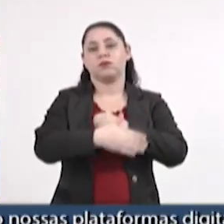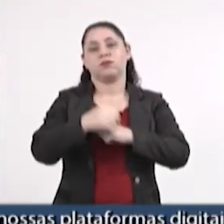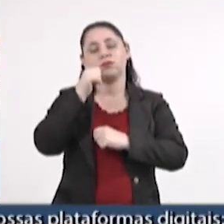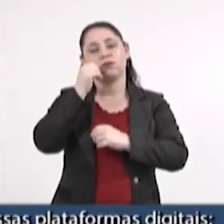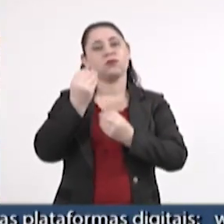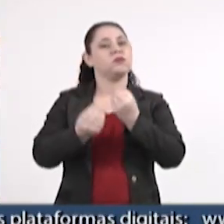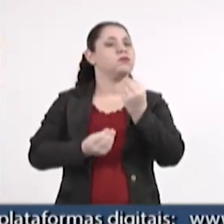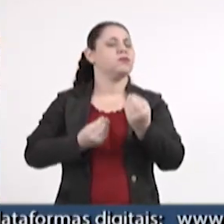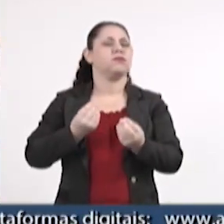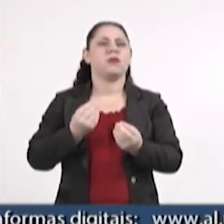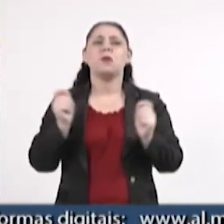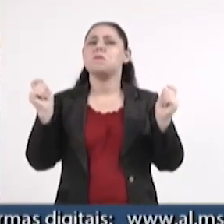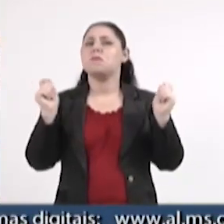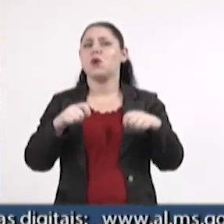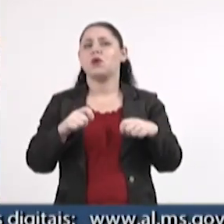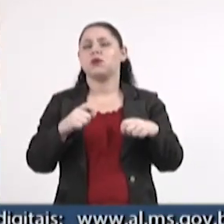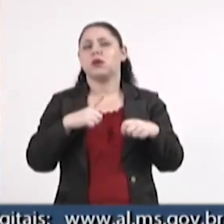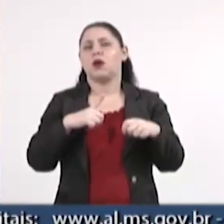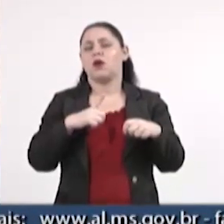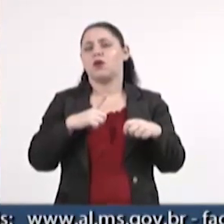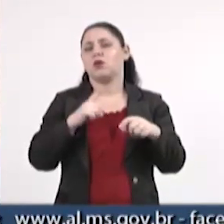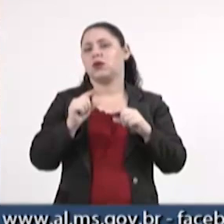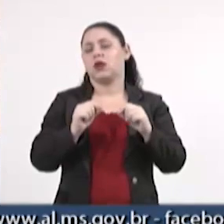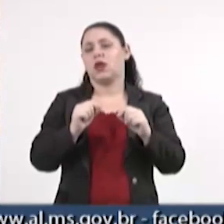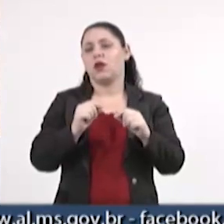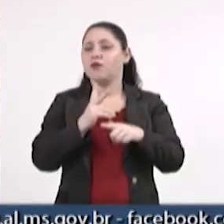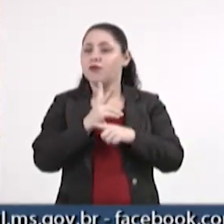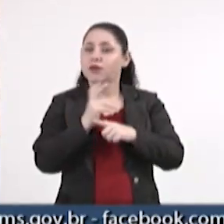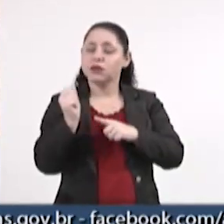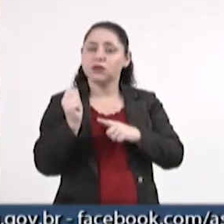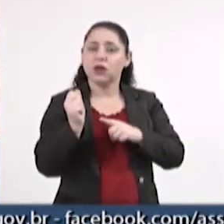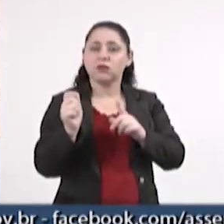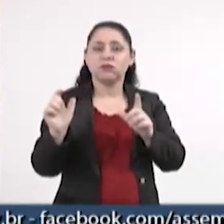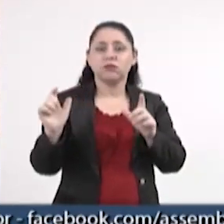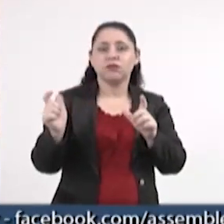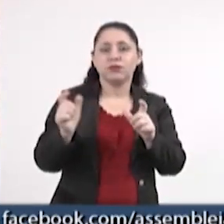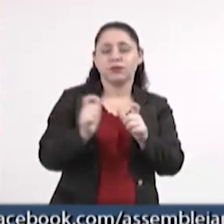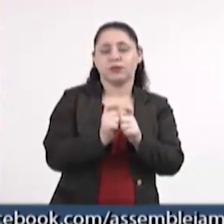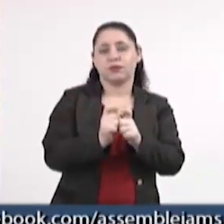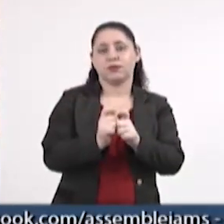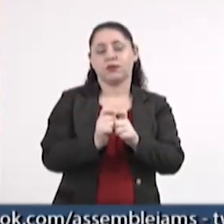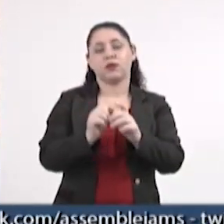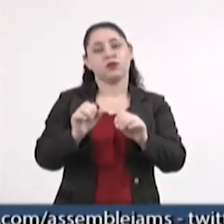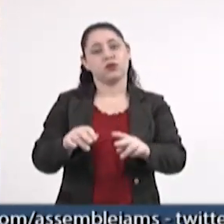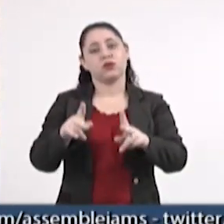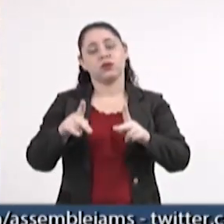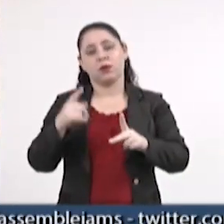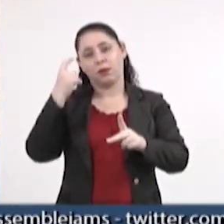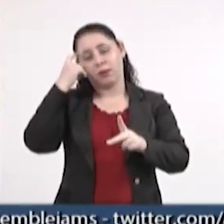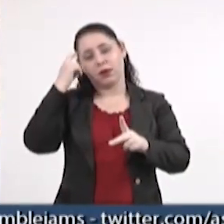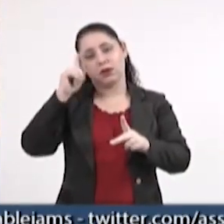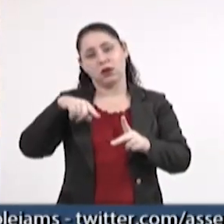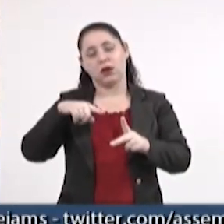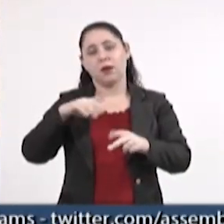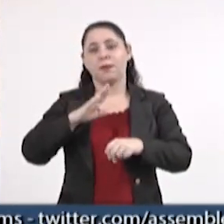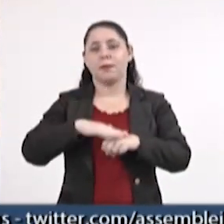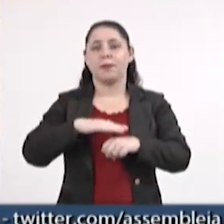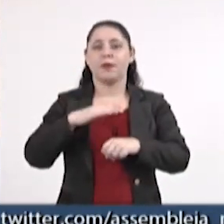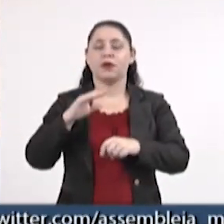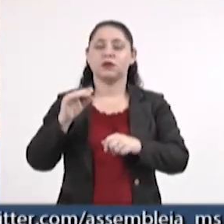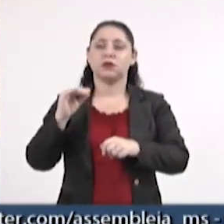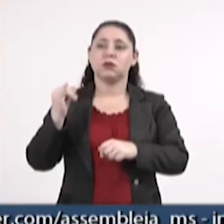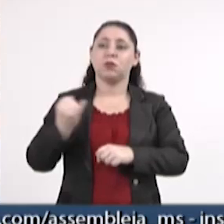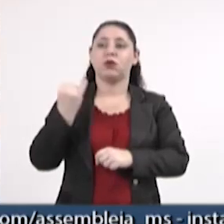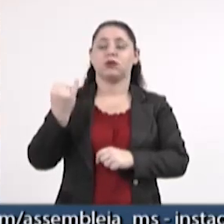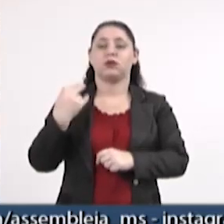possibilidades de enfrentamento ao feminicídio. Como nós estamos em uma audiência pública, eu acho que isso é o que mais nos